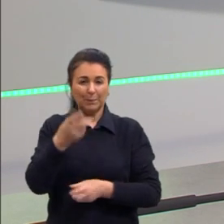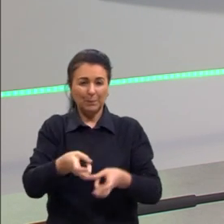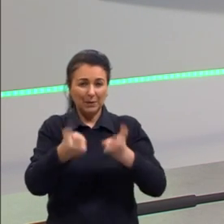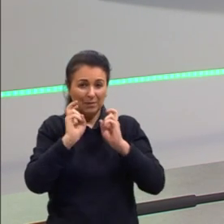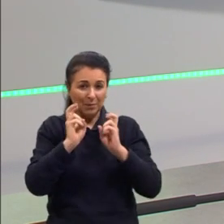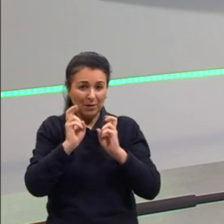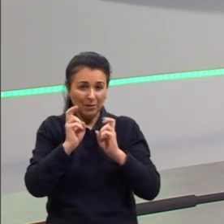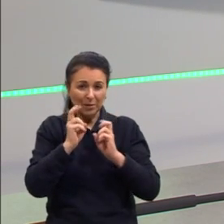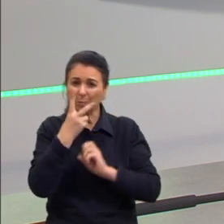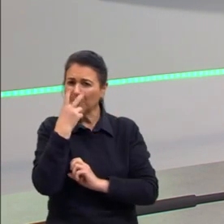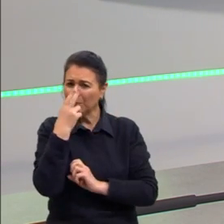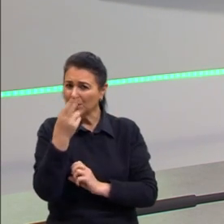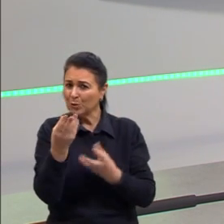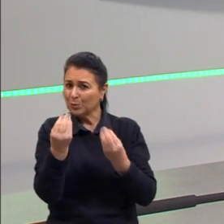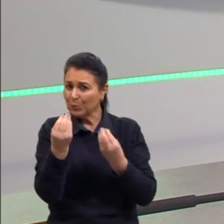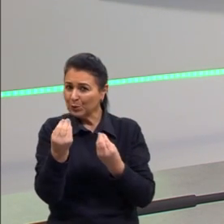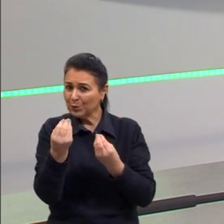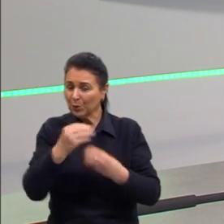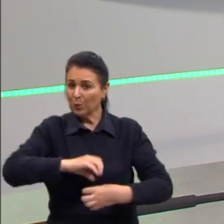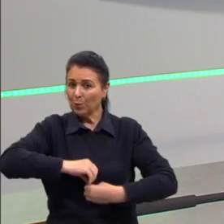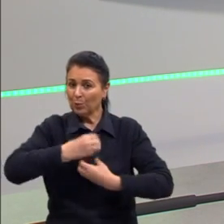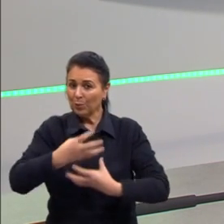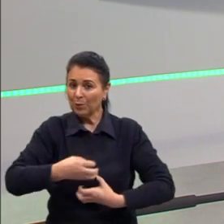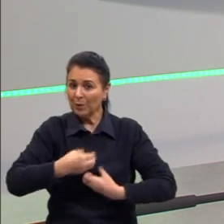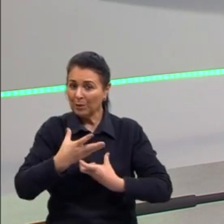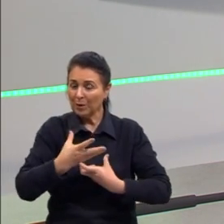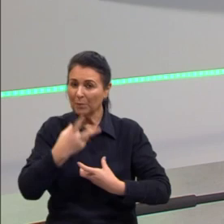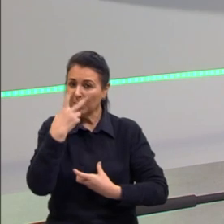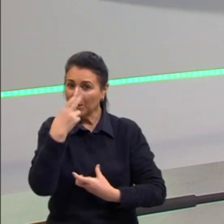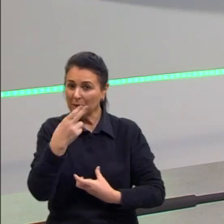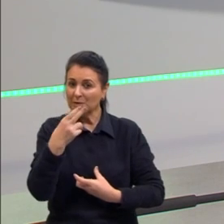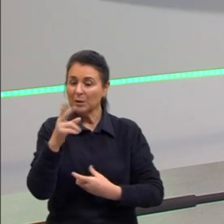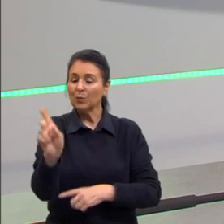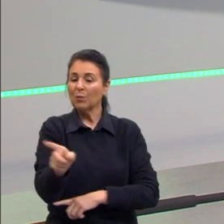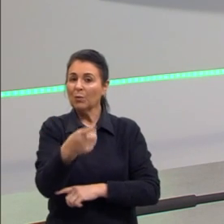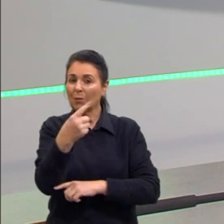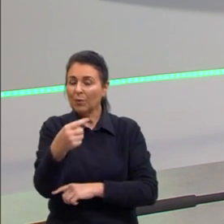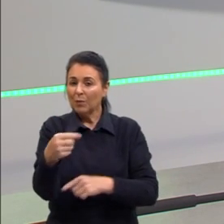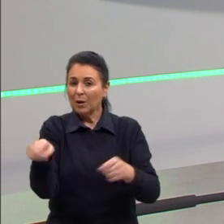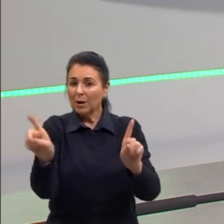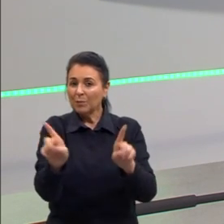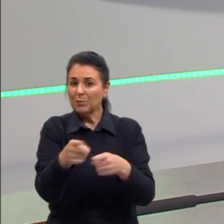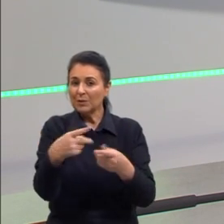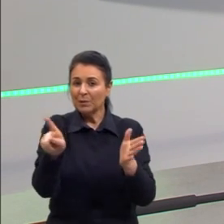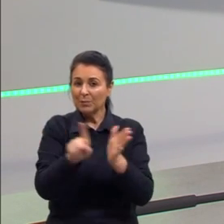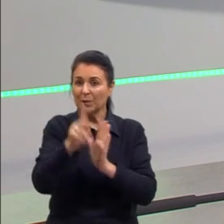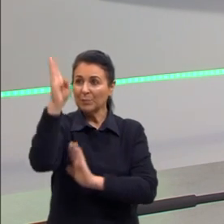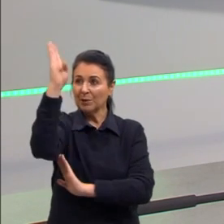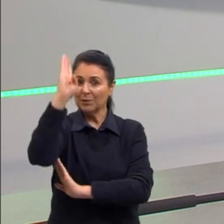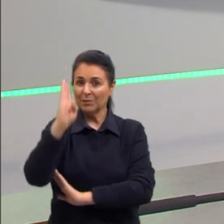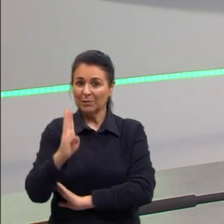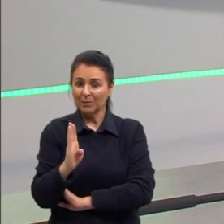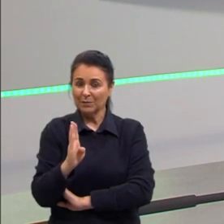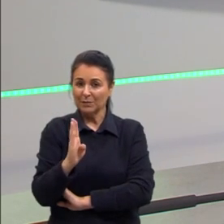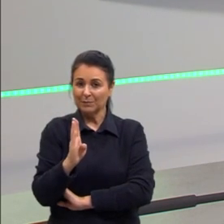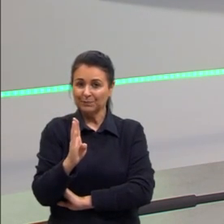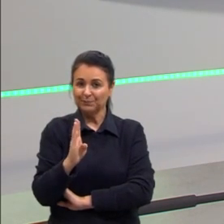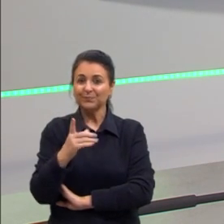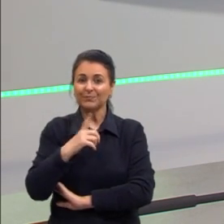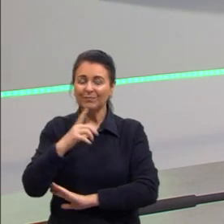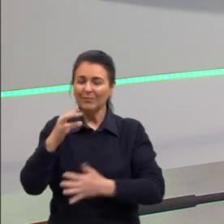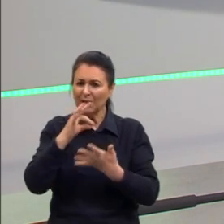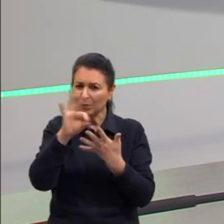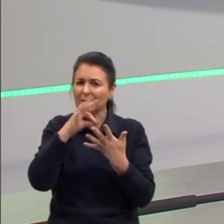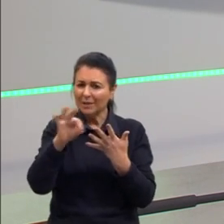Então, esse poema é tão importante que ele está lá. Nós cantamos muitas vezes o hino nacional. E ele está lá. Então, agora vocês já sabem desse detalhe